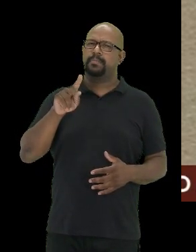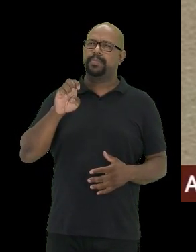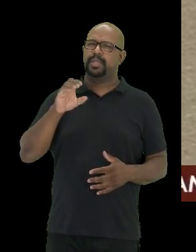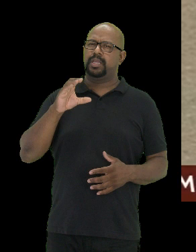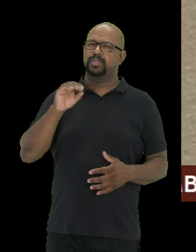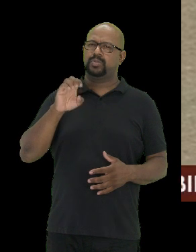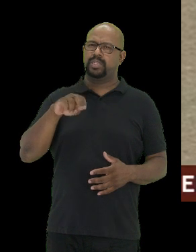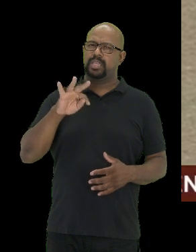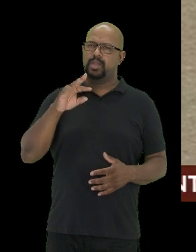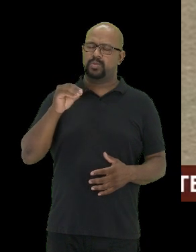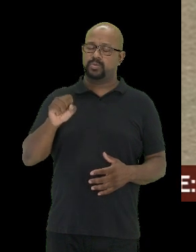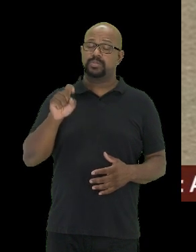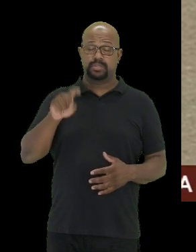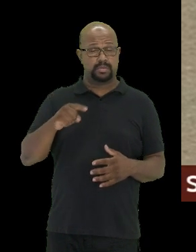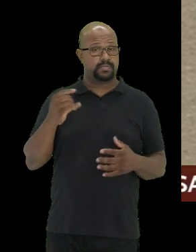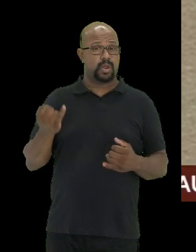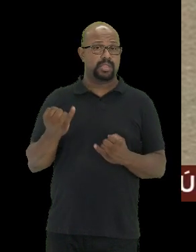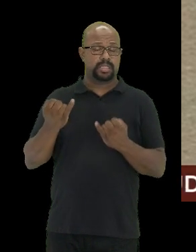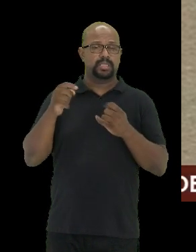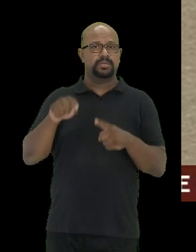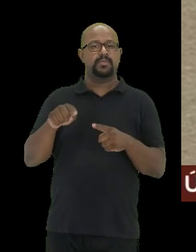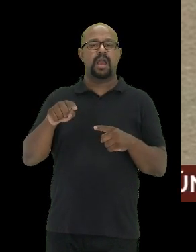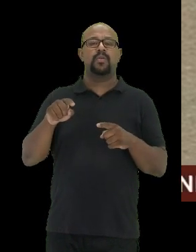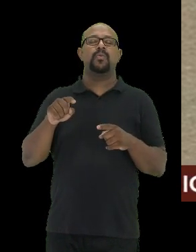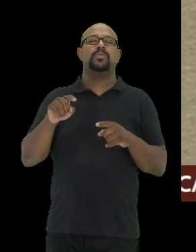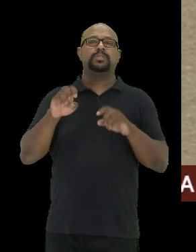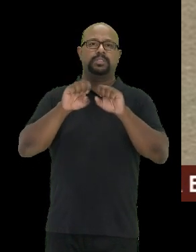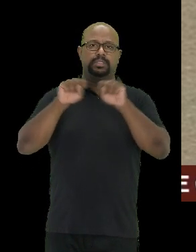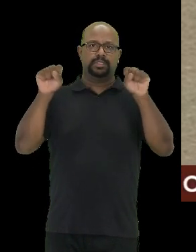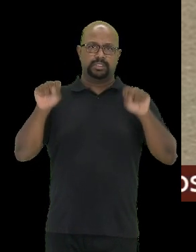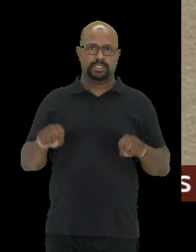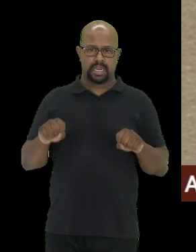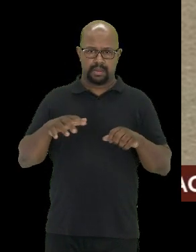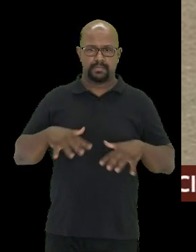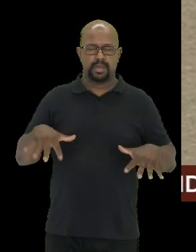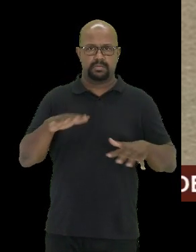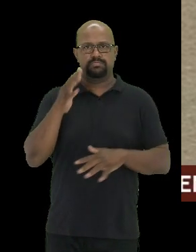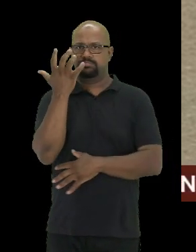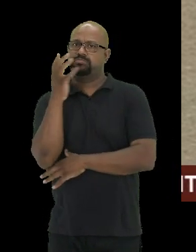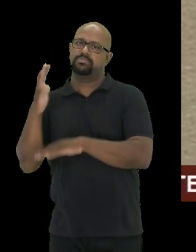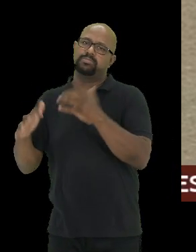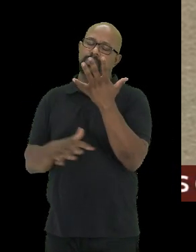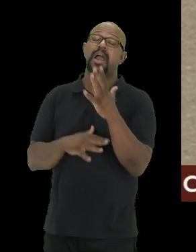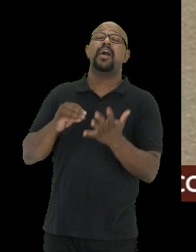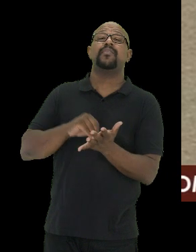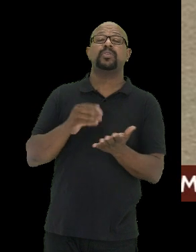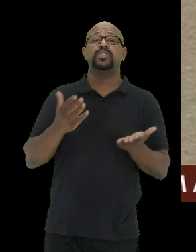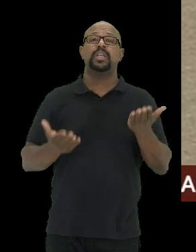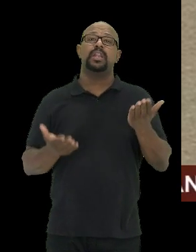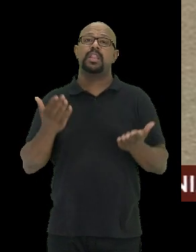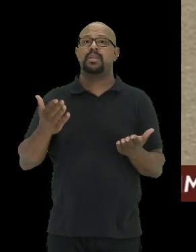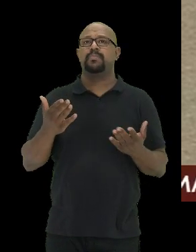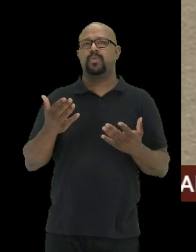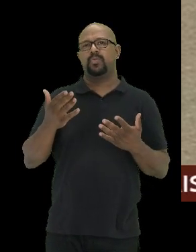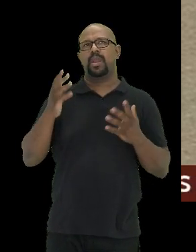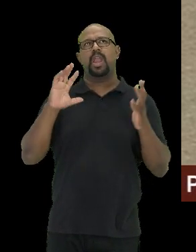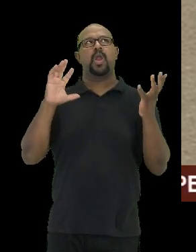nós sabemos que isso é um impacto importante para ecossistema, sabemos que a falta de equilíbrio ecológico não devemos falar com a relação